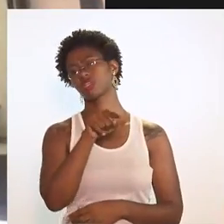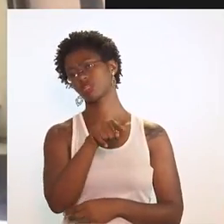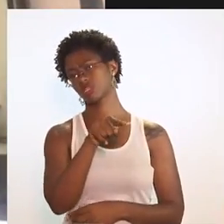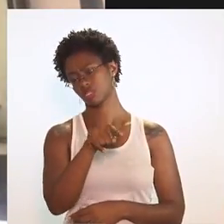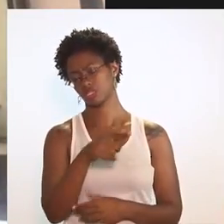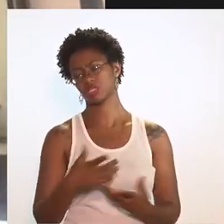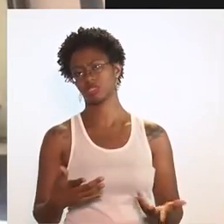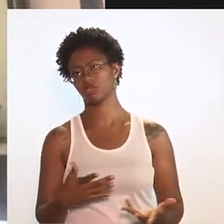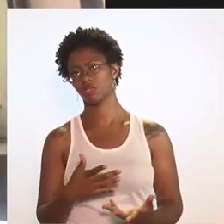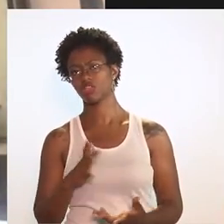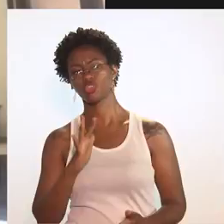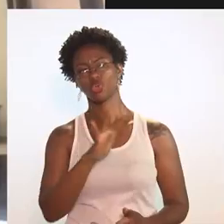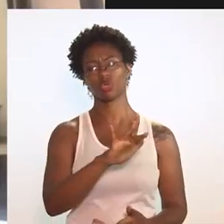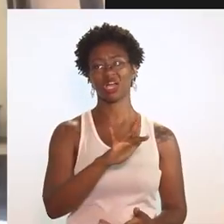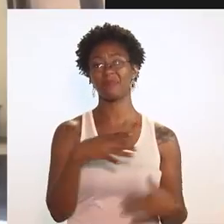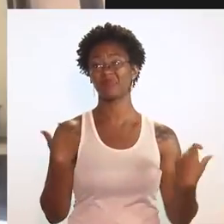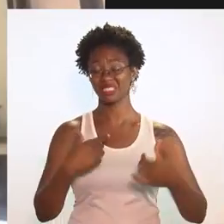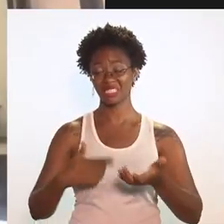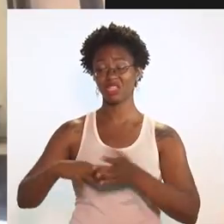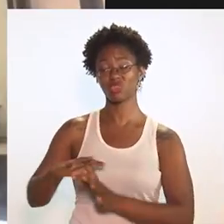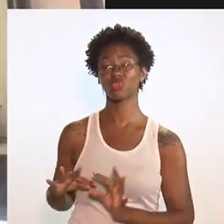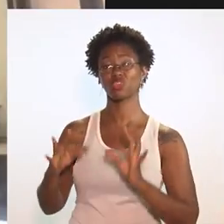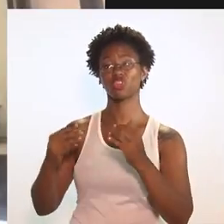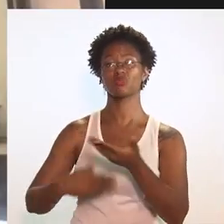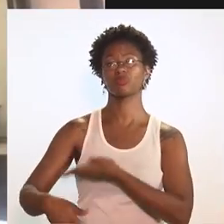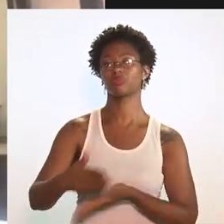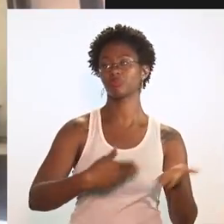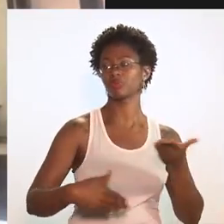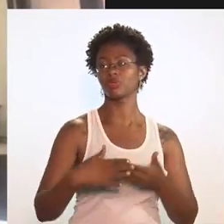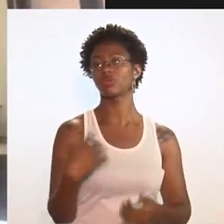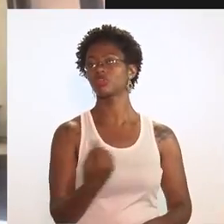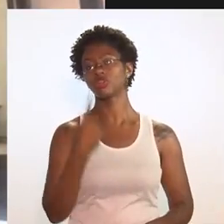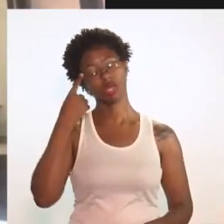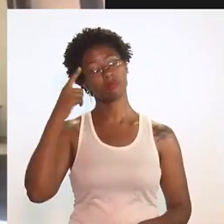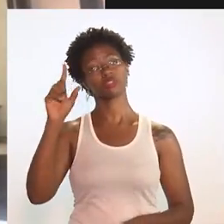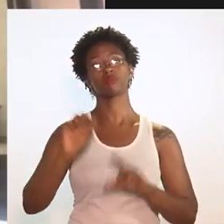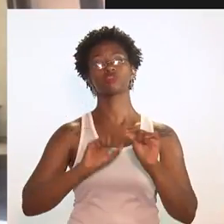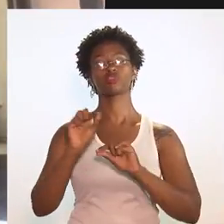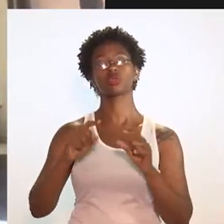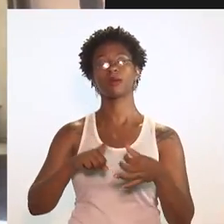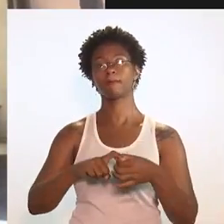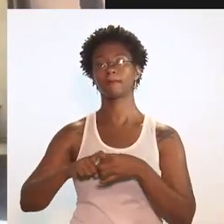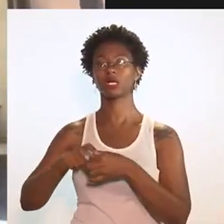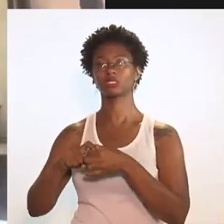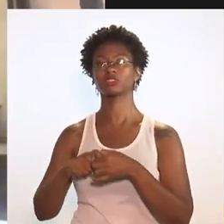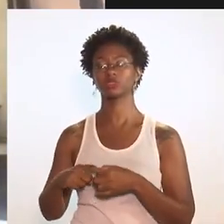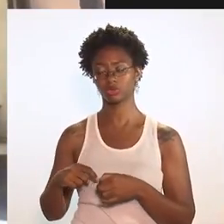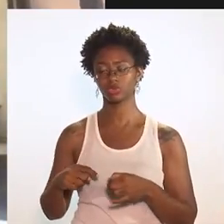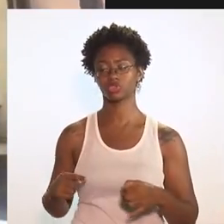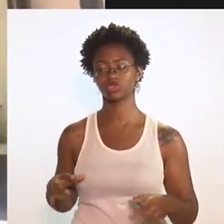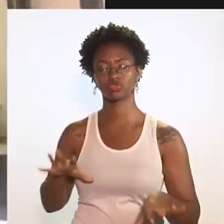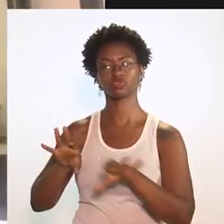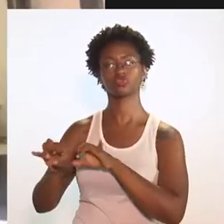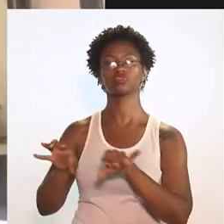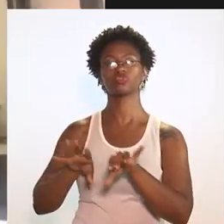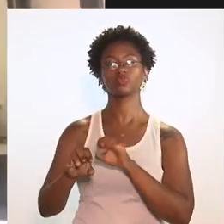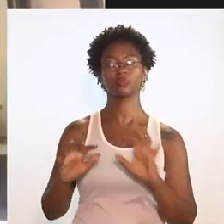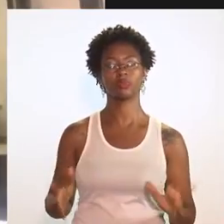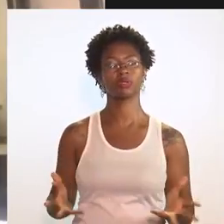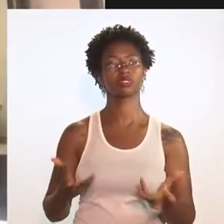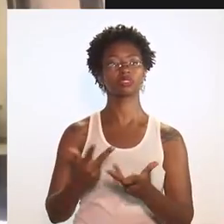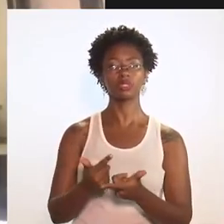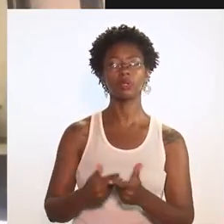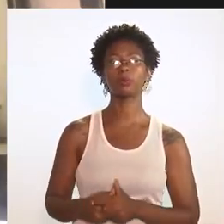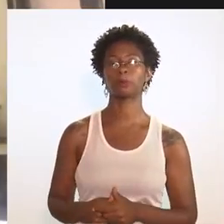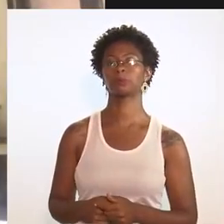alcançar essas pessoas? Todo mundo tem celular. Então, o que nós estamos pensando nas parcerias aqui de qualificação?